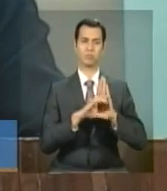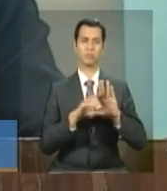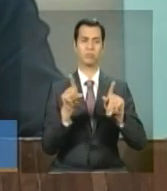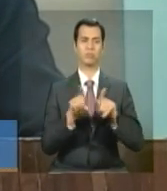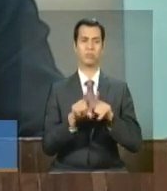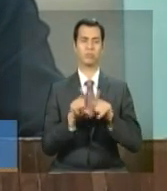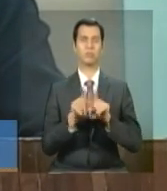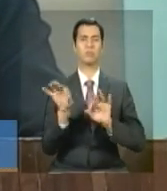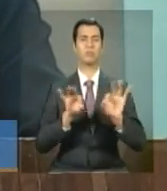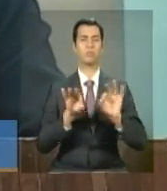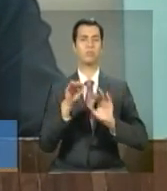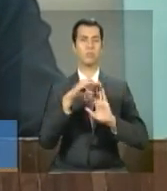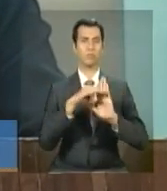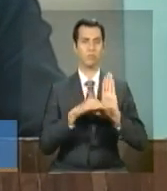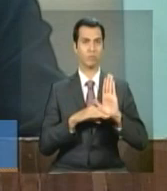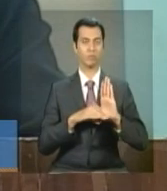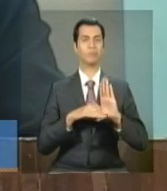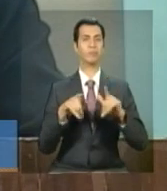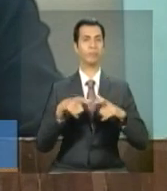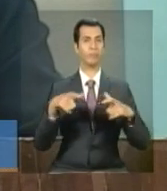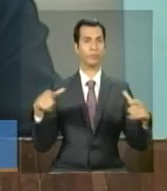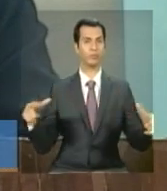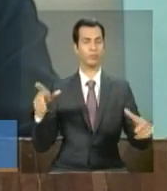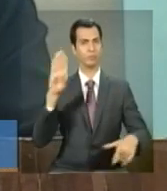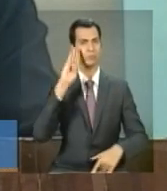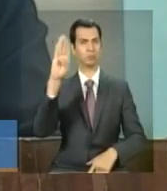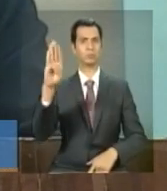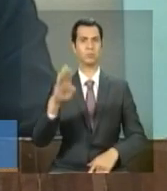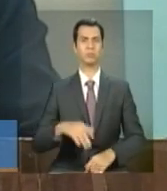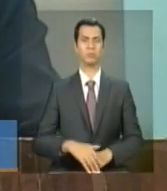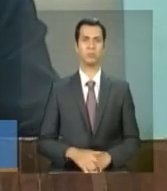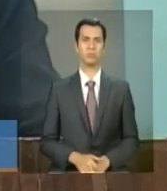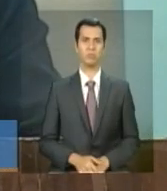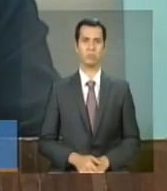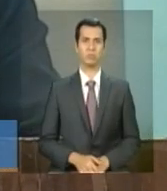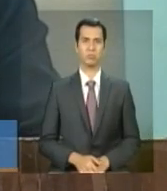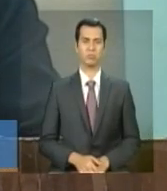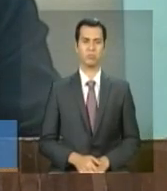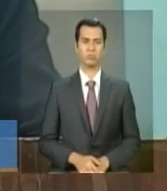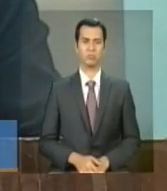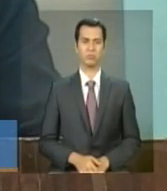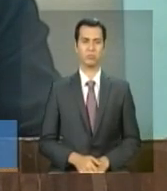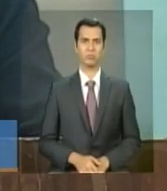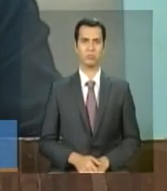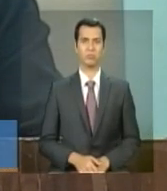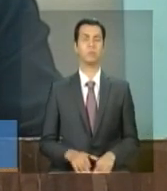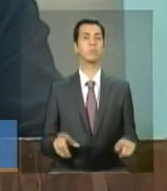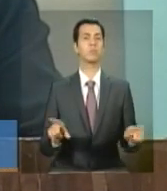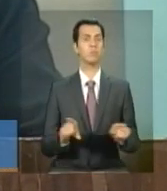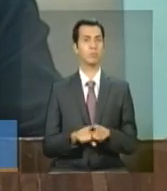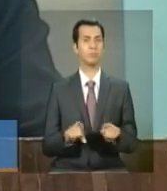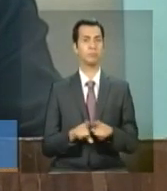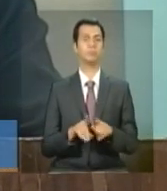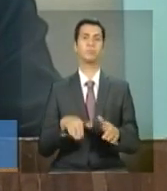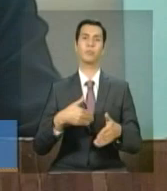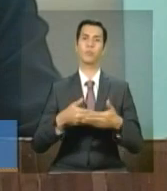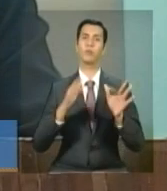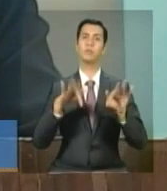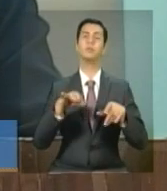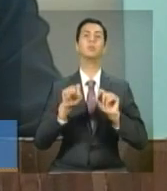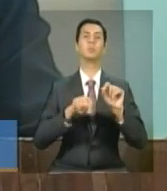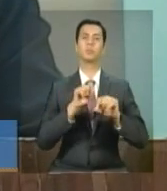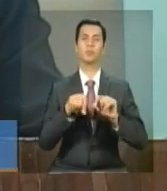programa, então, se estende com essa prioridade. E, por fim, também, o programa Brasil